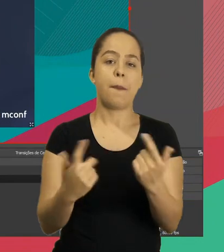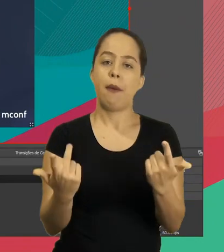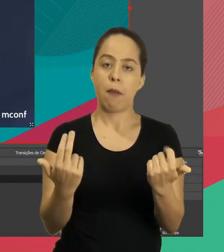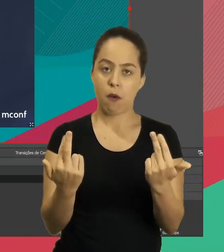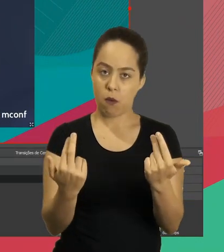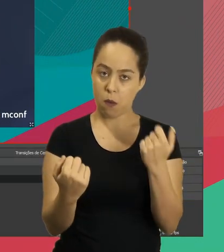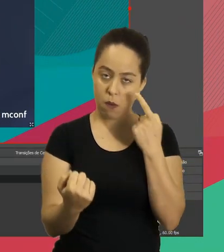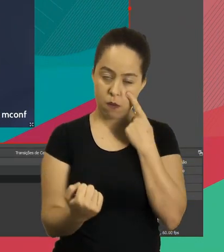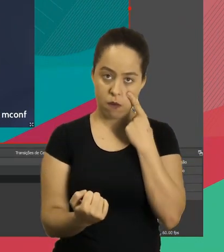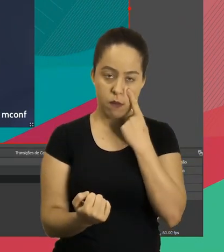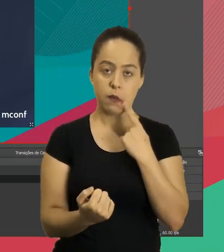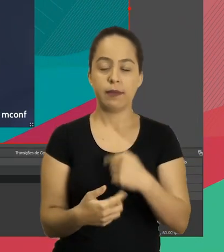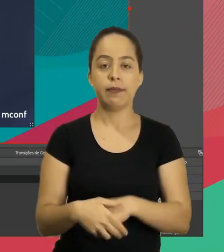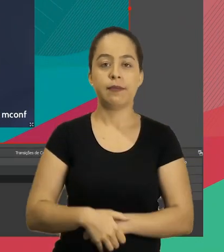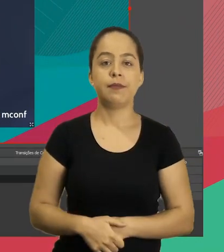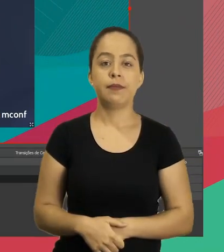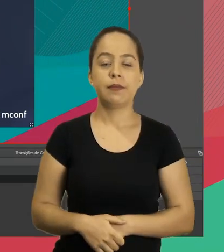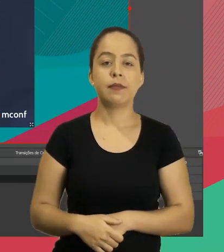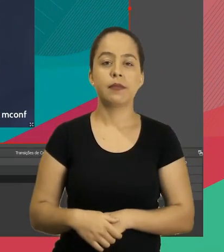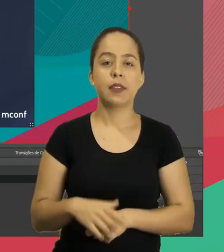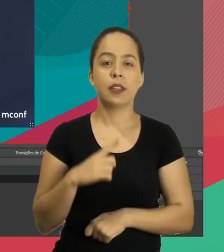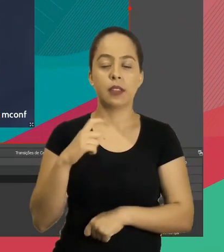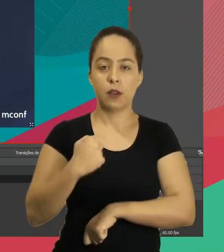Aí vou fazer a mesma coisa.